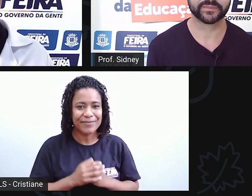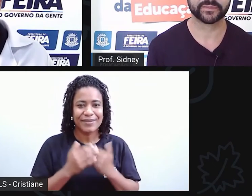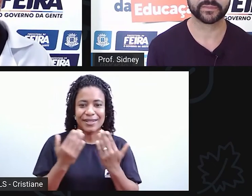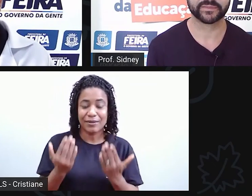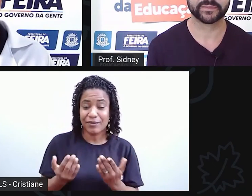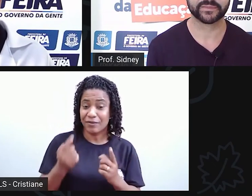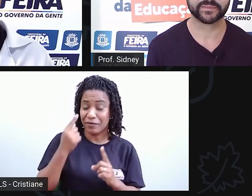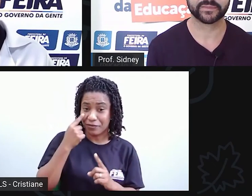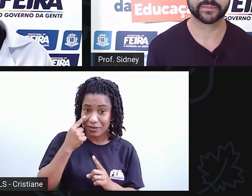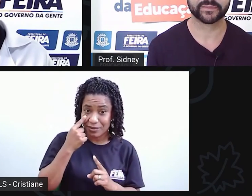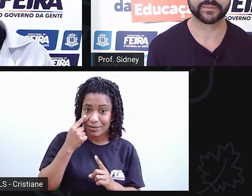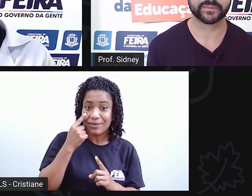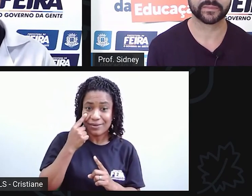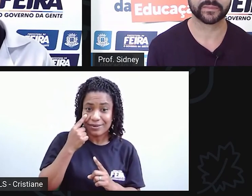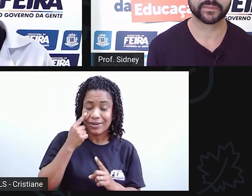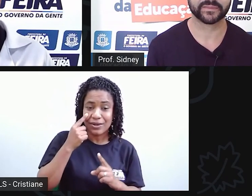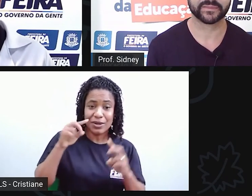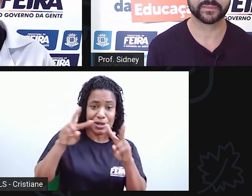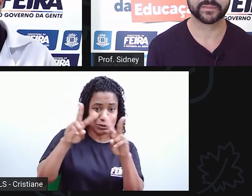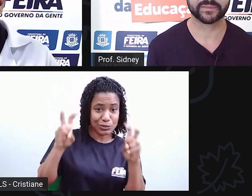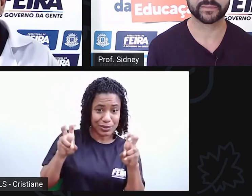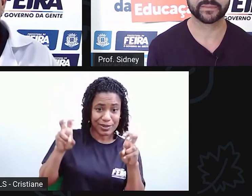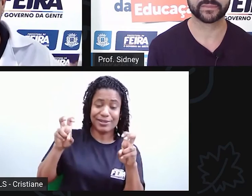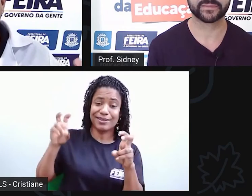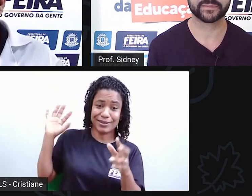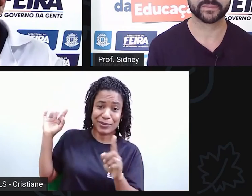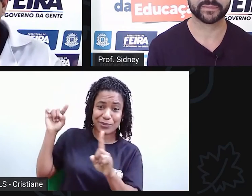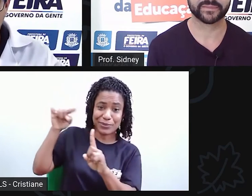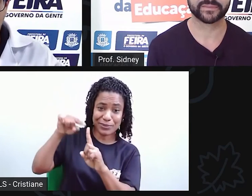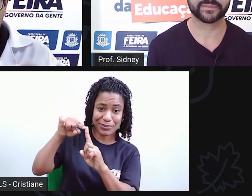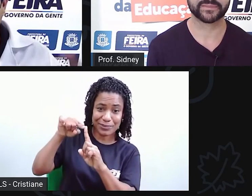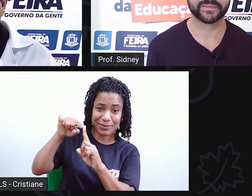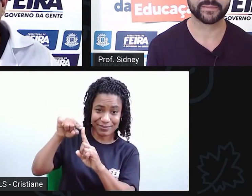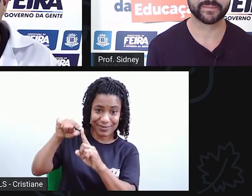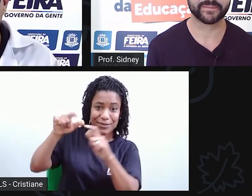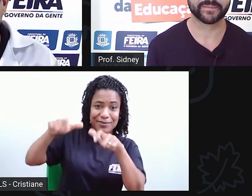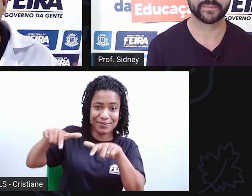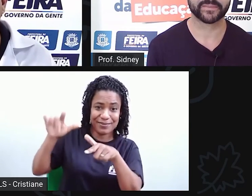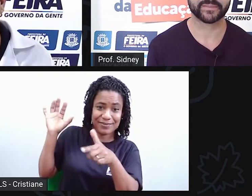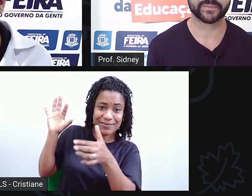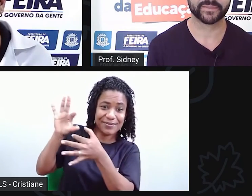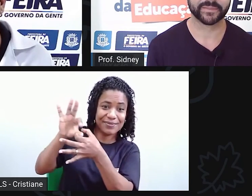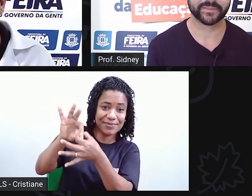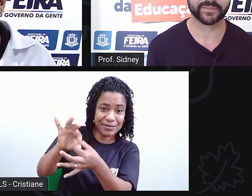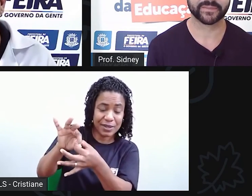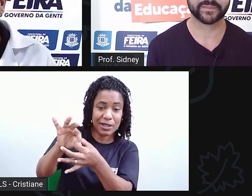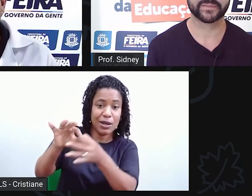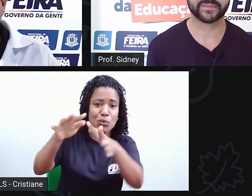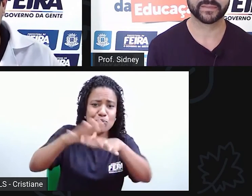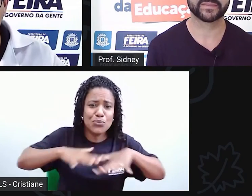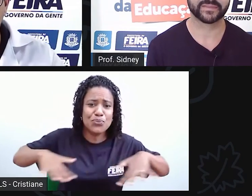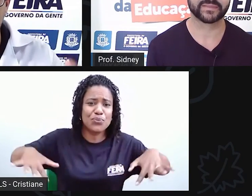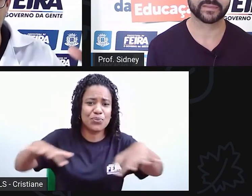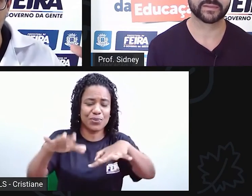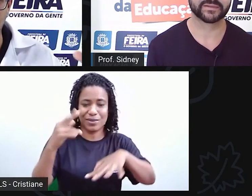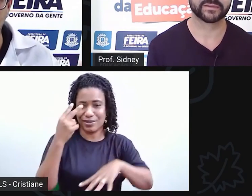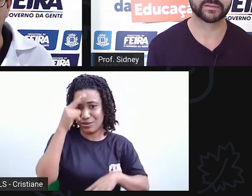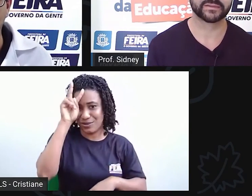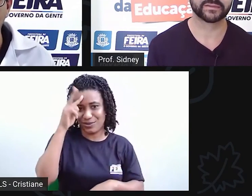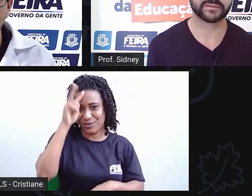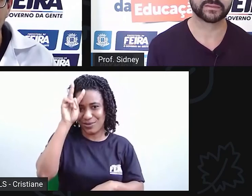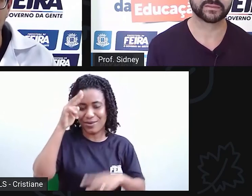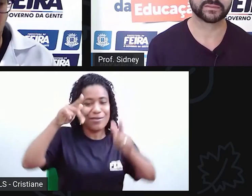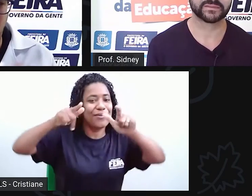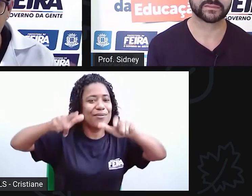ponto histórico da cidade a gente consegue falar sobre a história como um todo, né? A construção de um